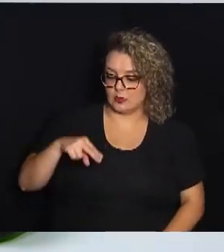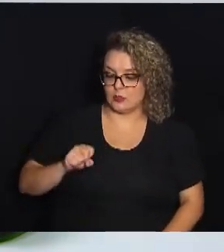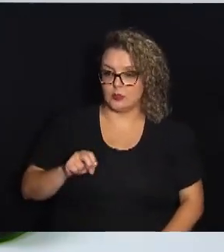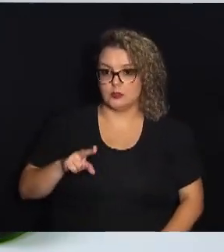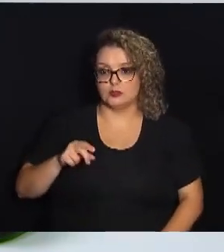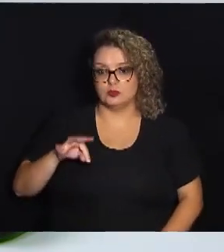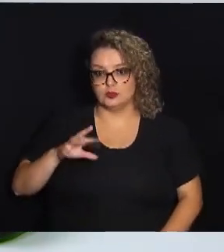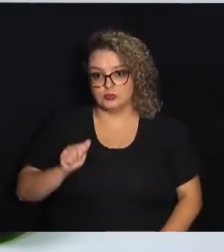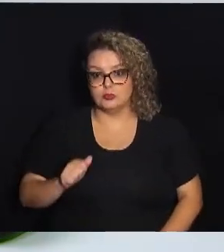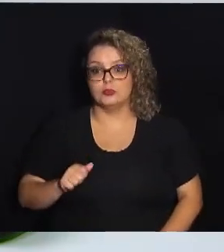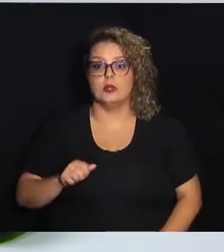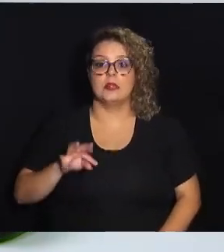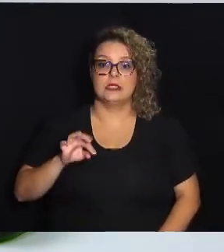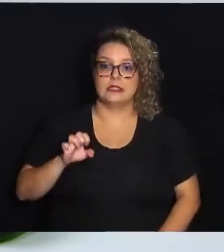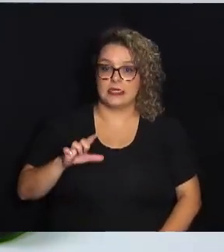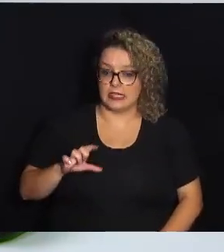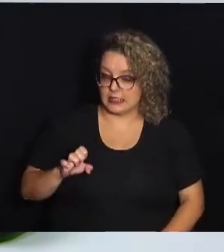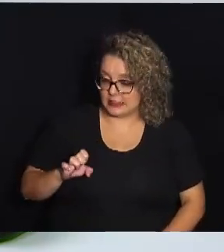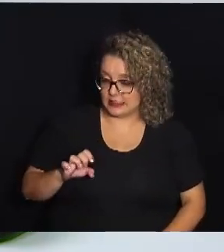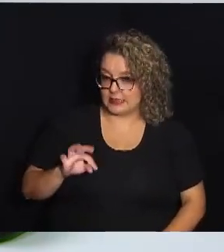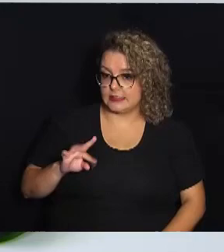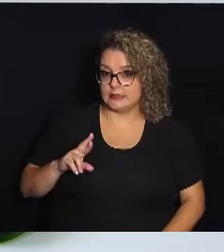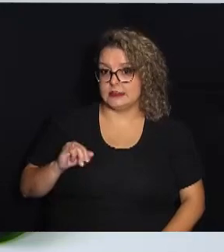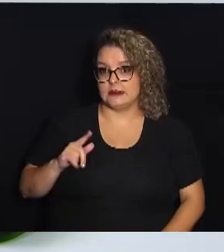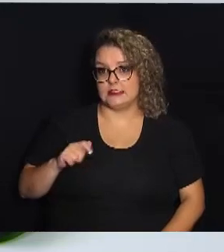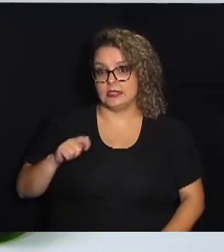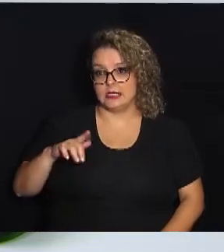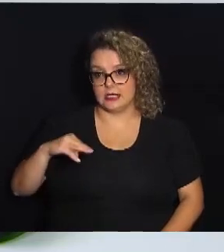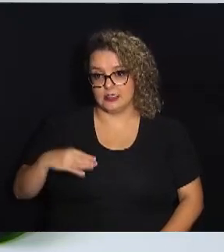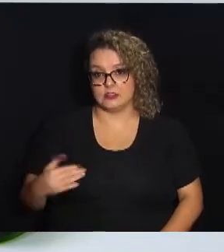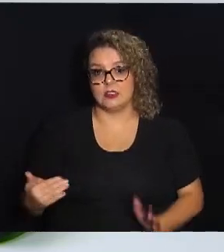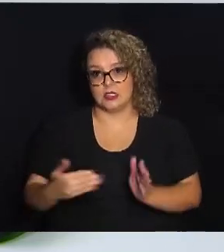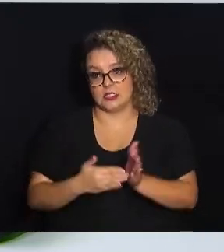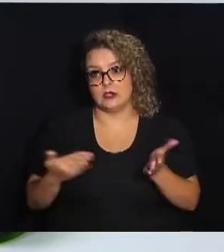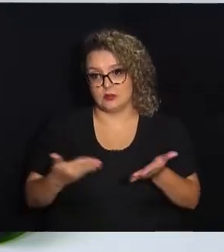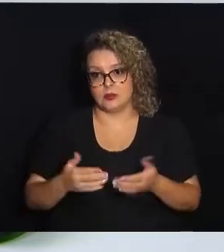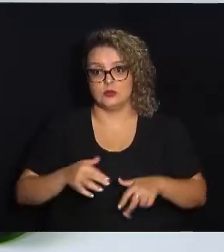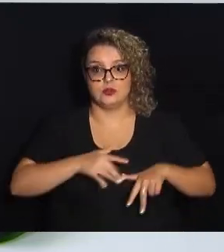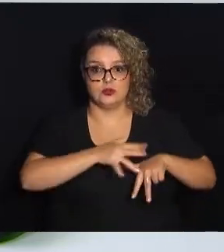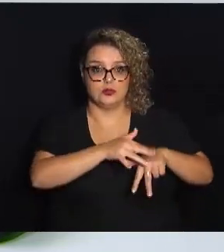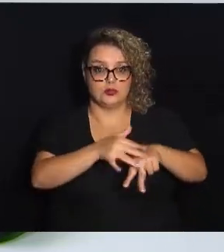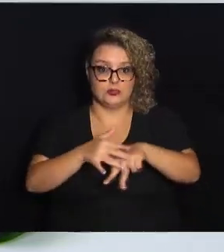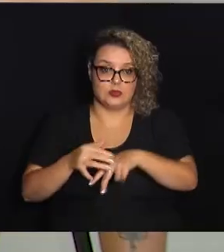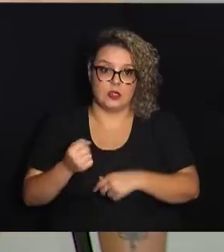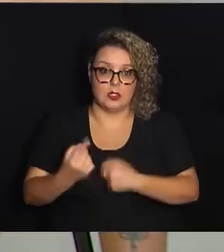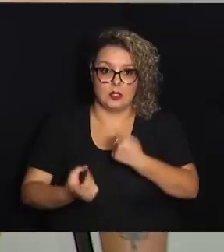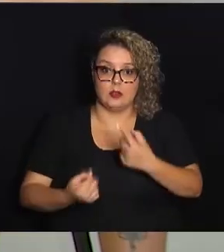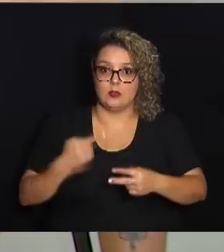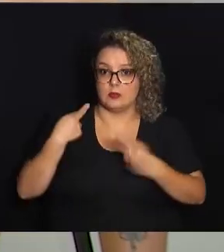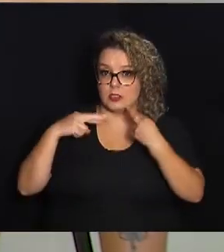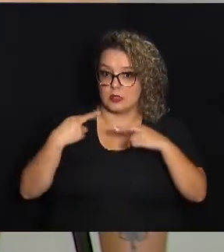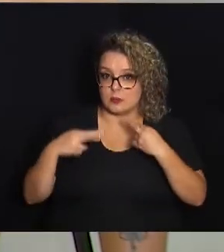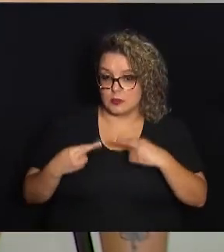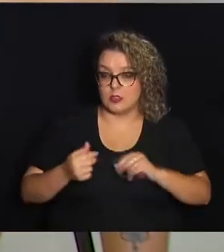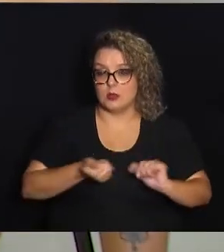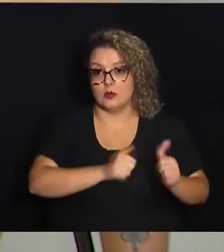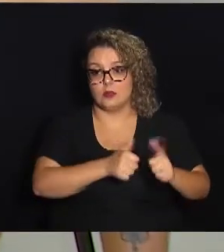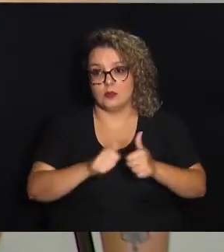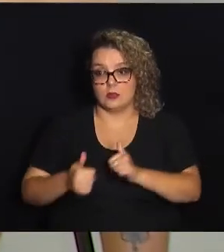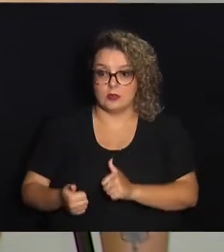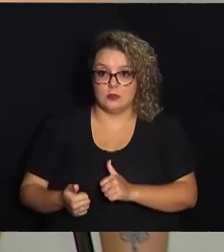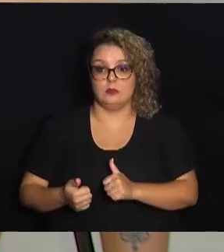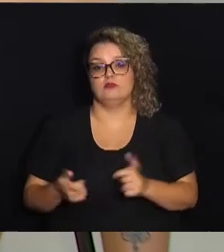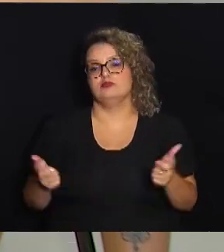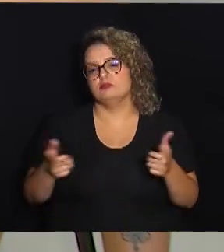de teleconsulta, teleinterconsulta e teletriagem na modalidade de telesaúde até hoje. O paciente que apresenta alguma